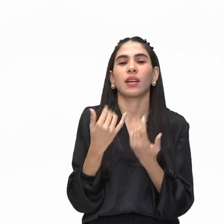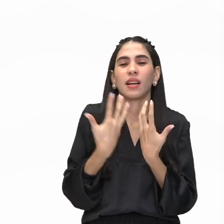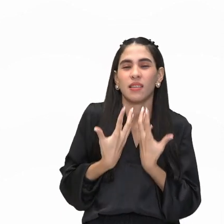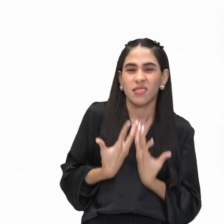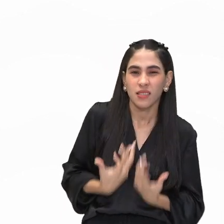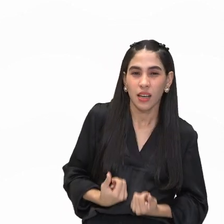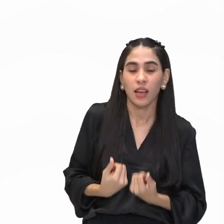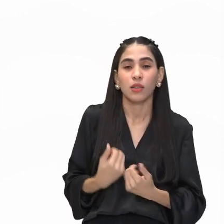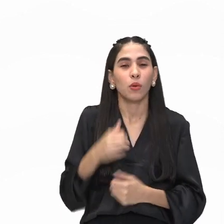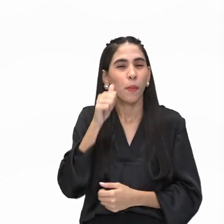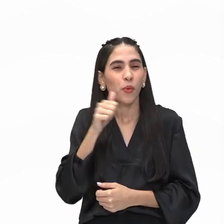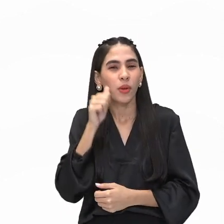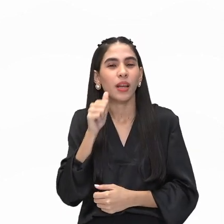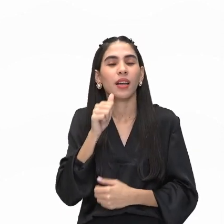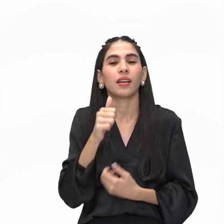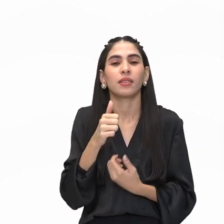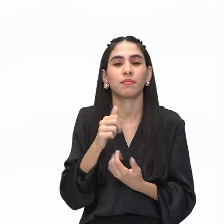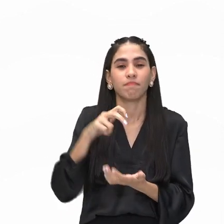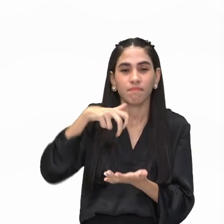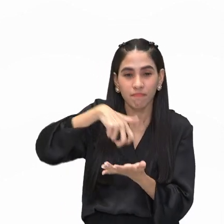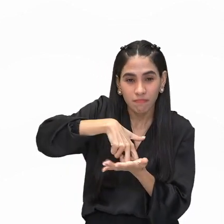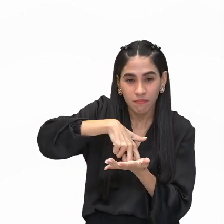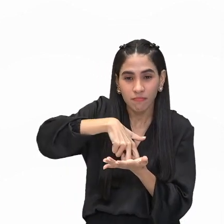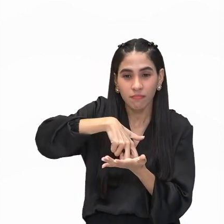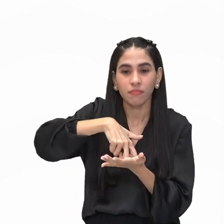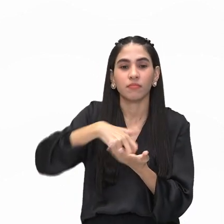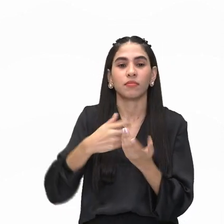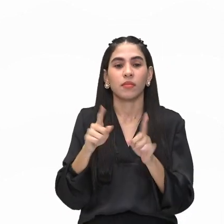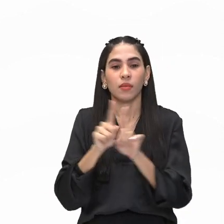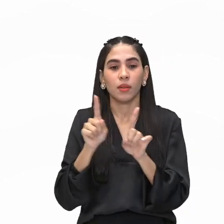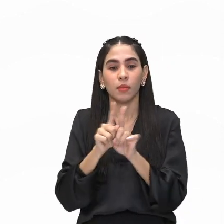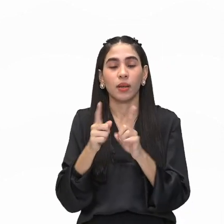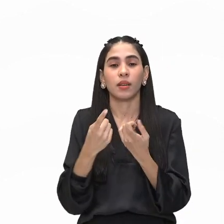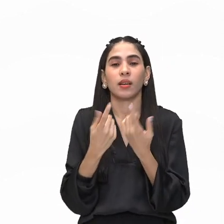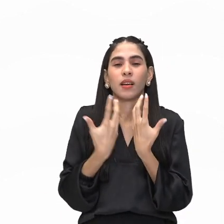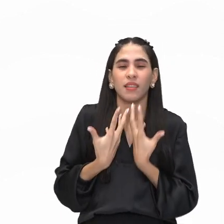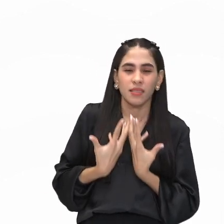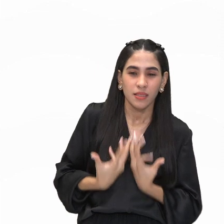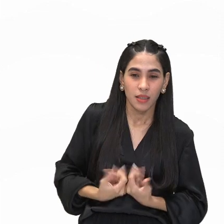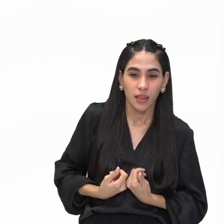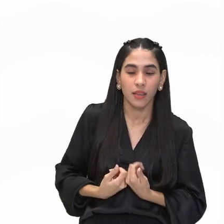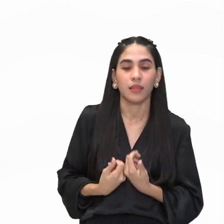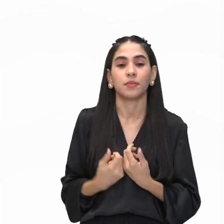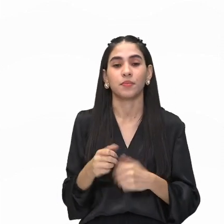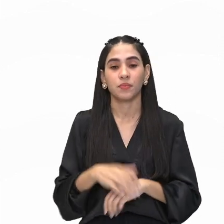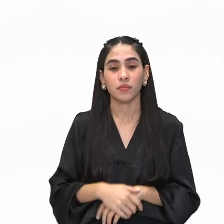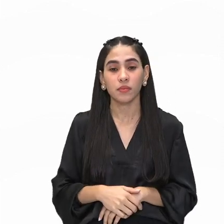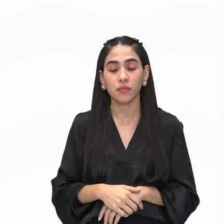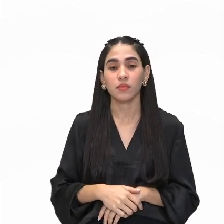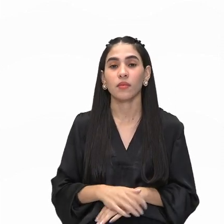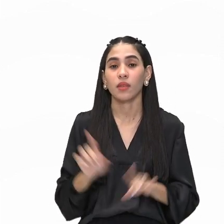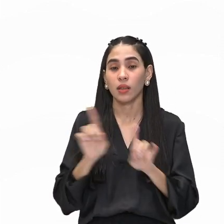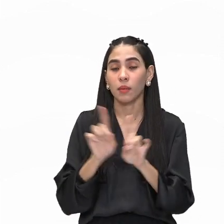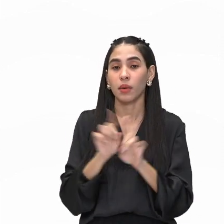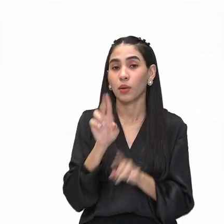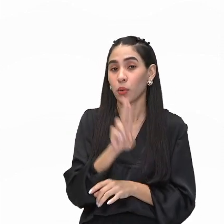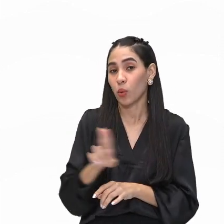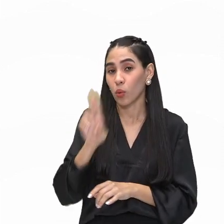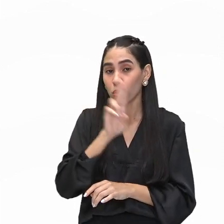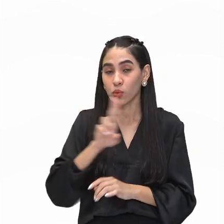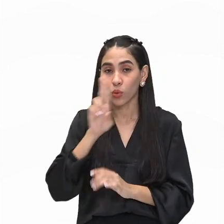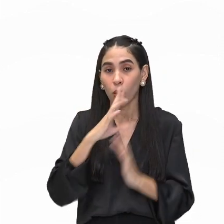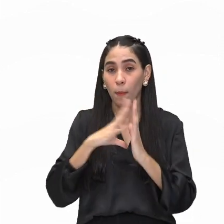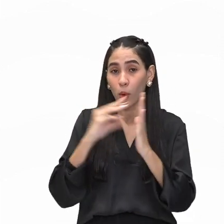observar na imagem. O menino curioso, Cobê, ele utilizou modelos reais nas suas pinturas.